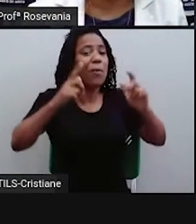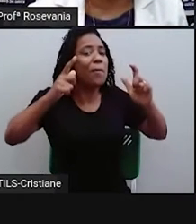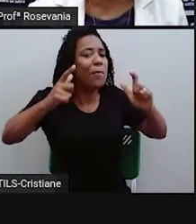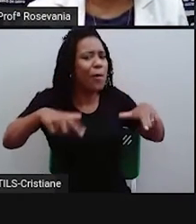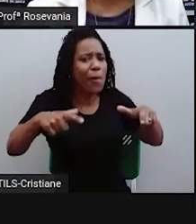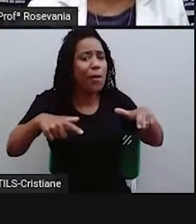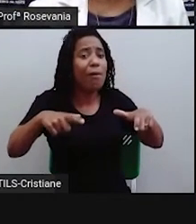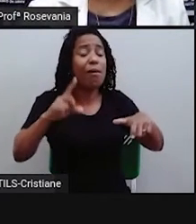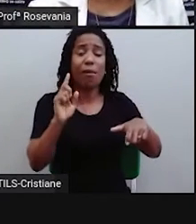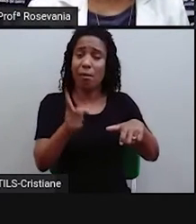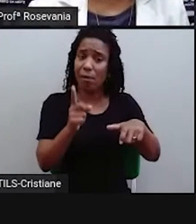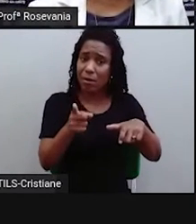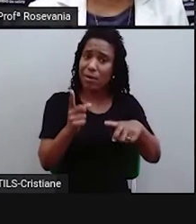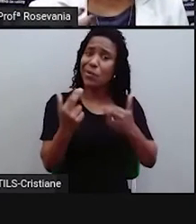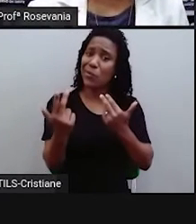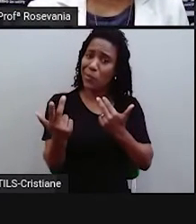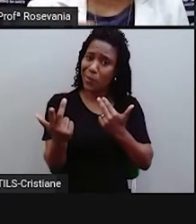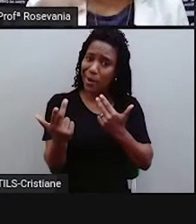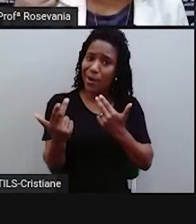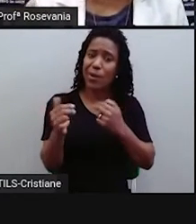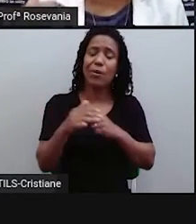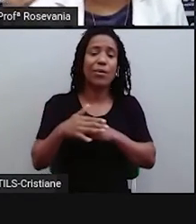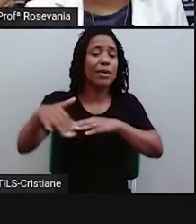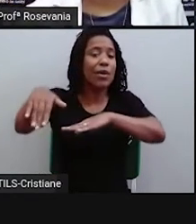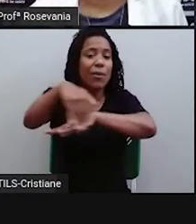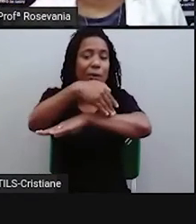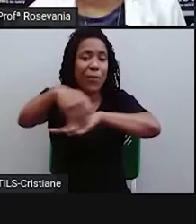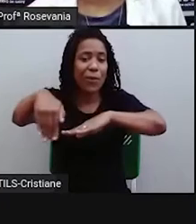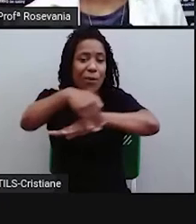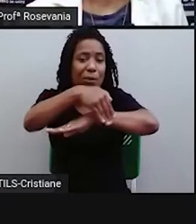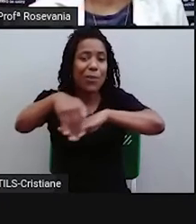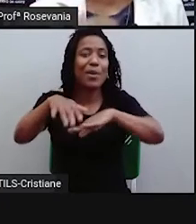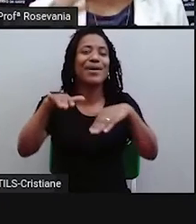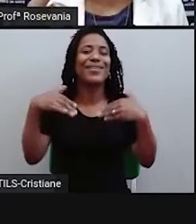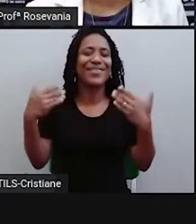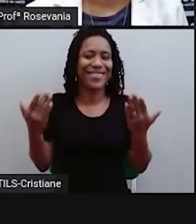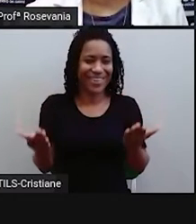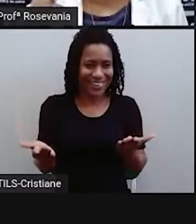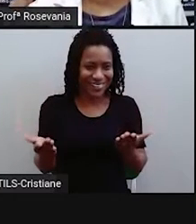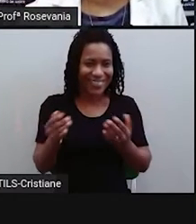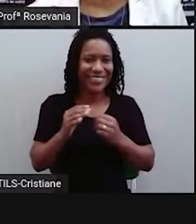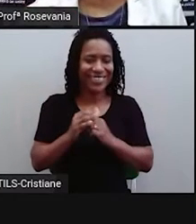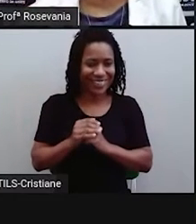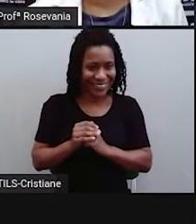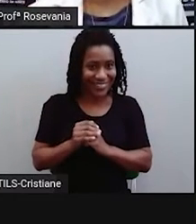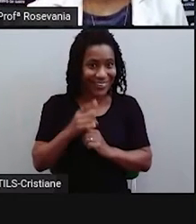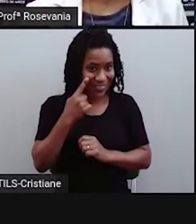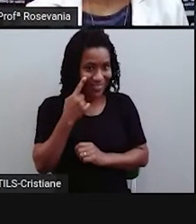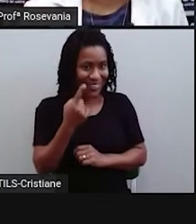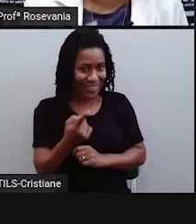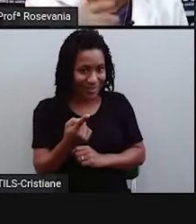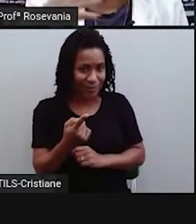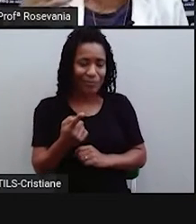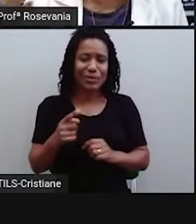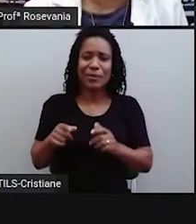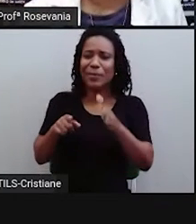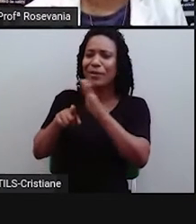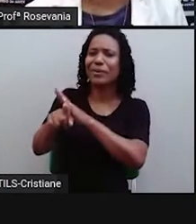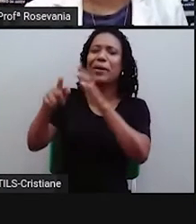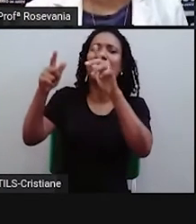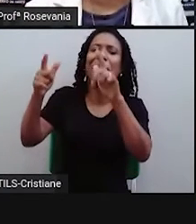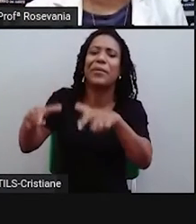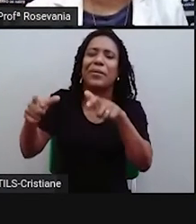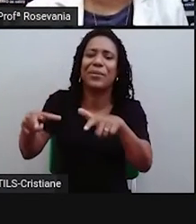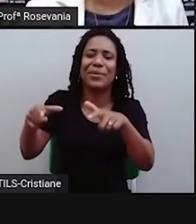que você mora? Então, essa questão de localização, ela está bastante presente. Até se você chegar